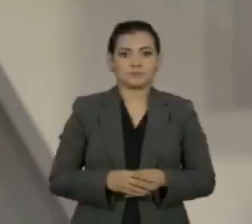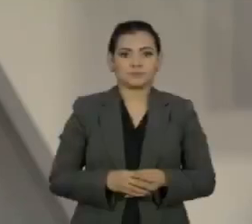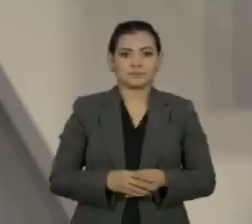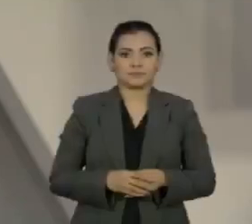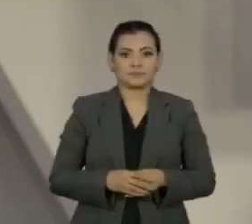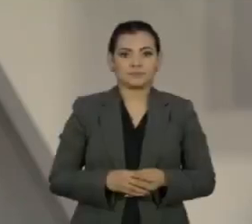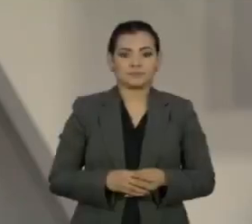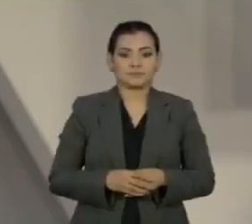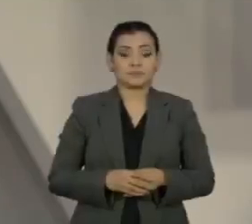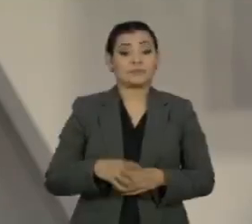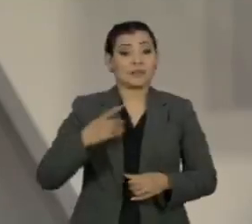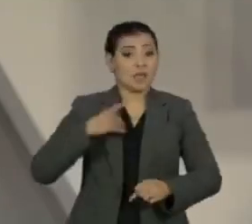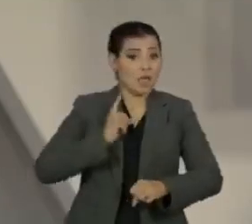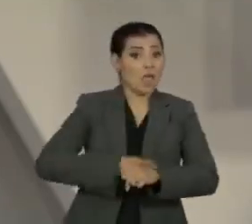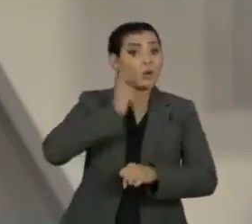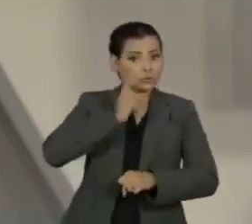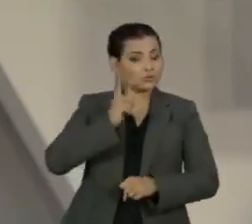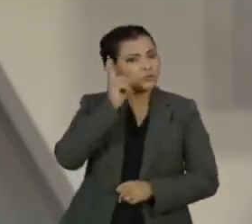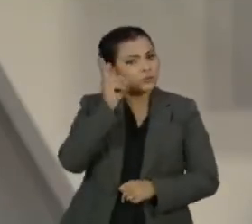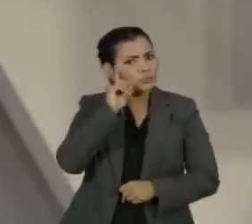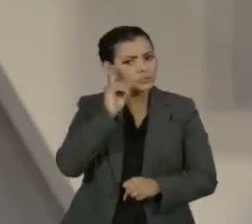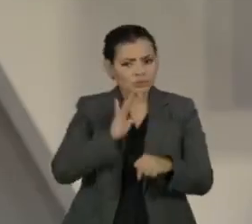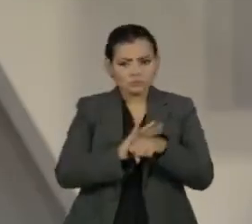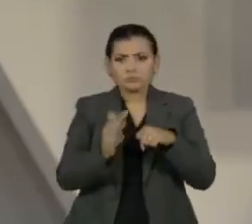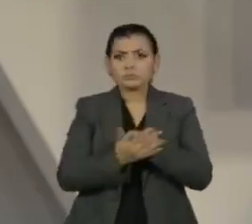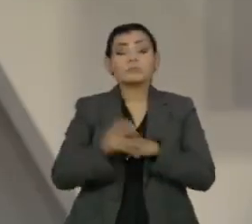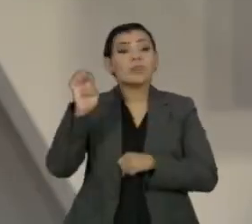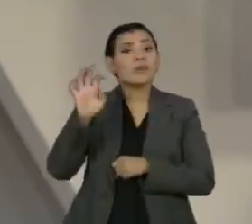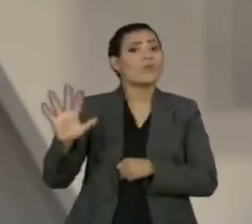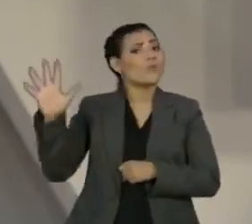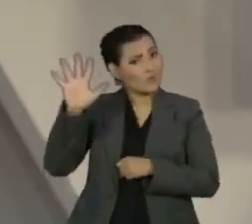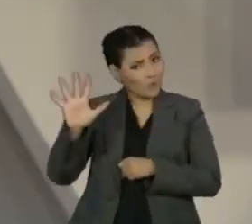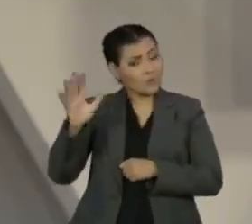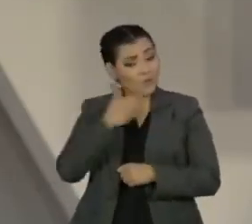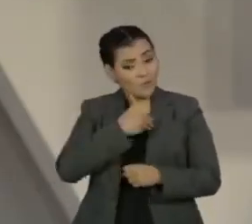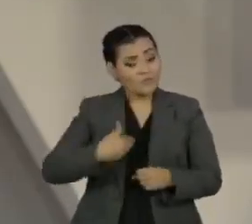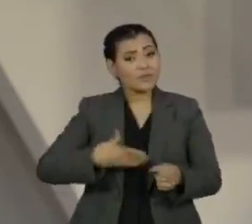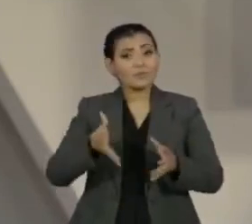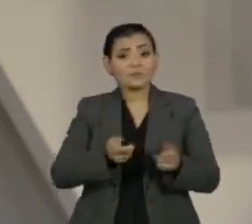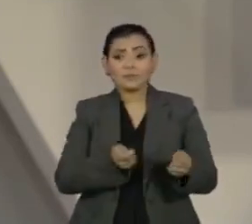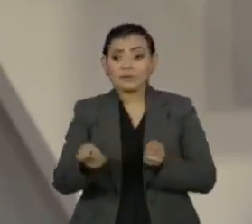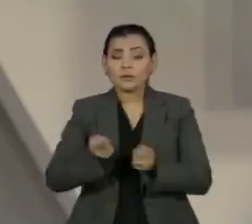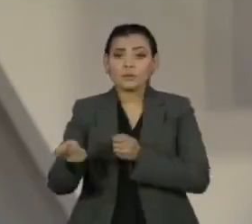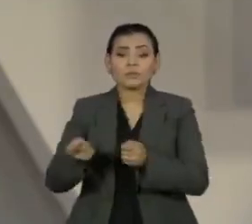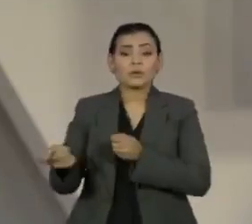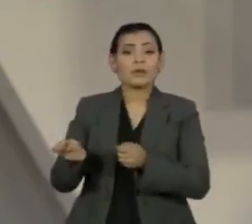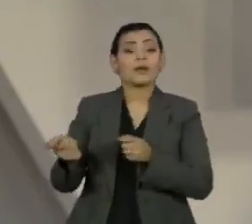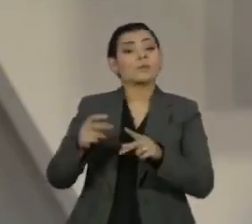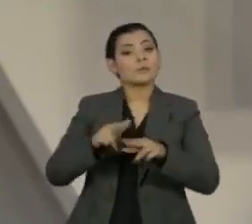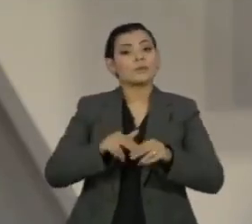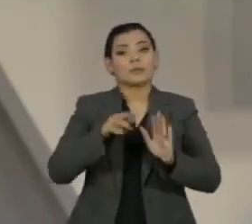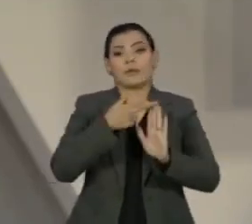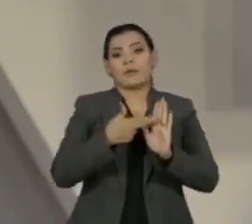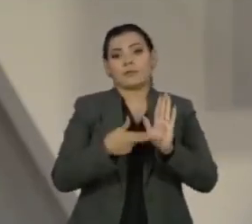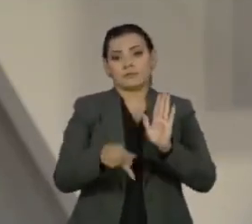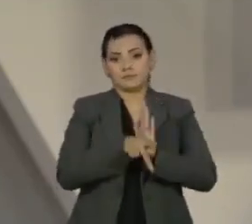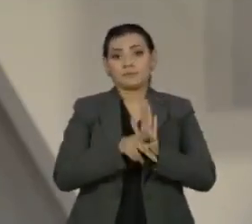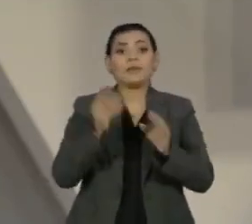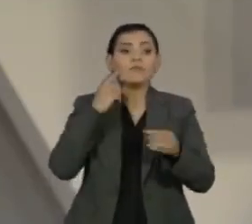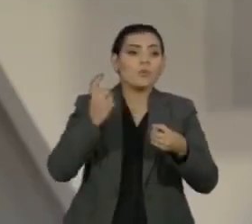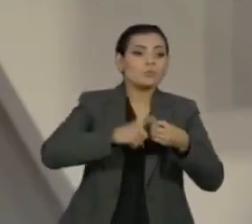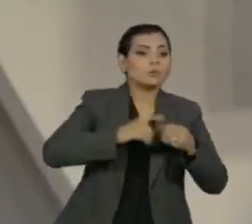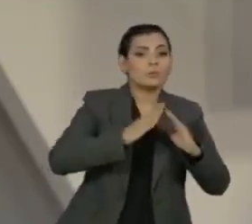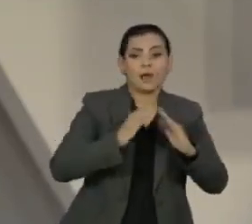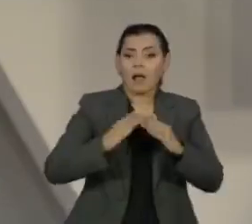Novos recordes diários do coronavírus na Europa. Os governos tentam controlar com medidas de prevenção, como toque de